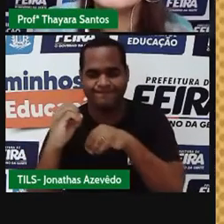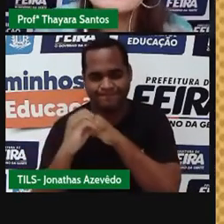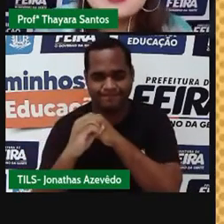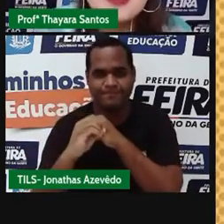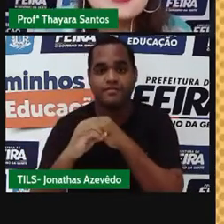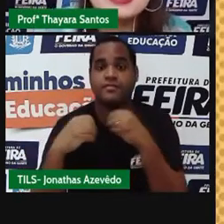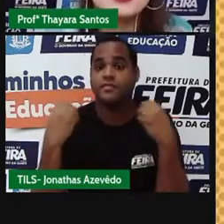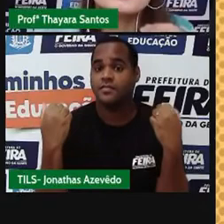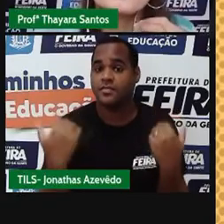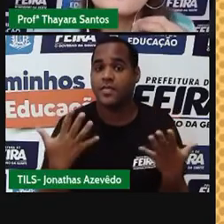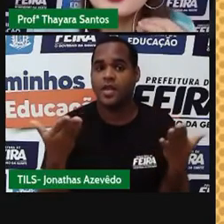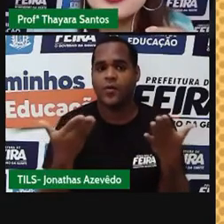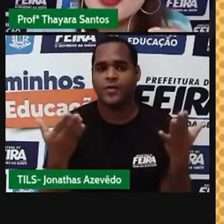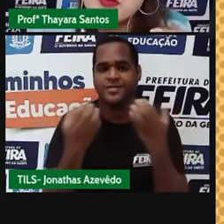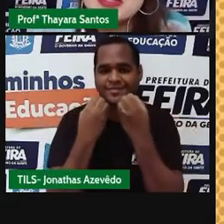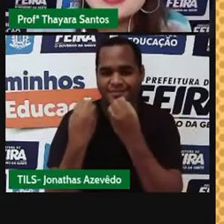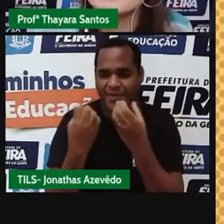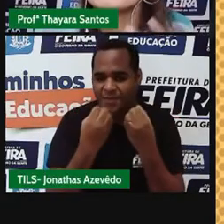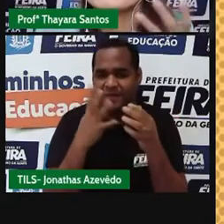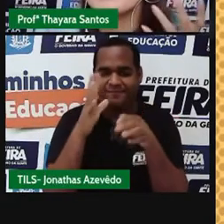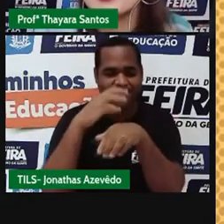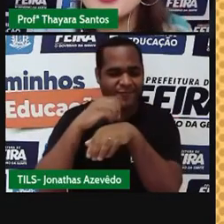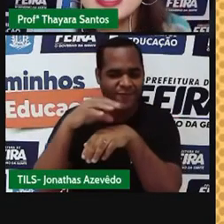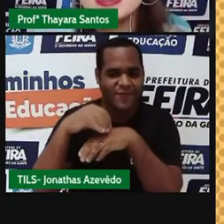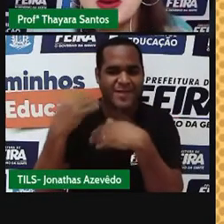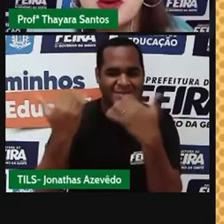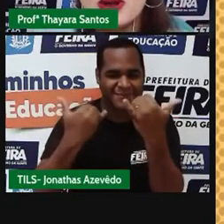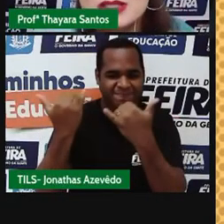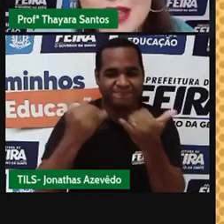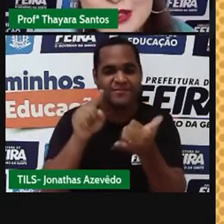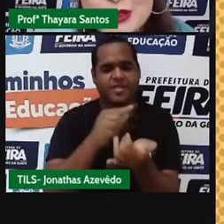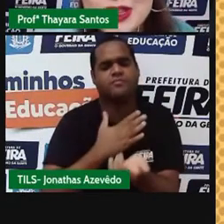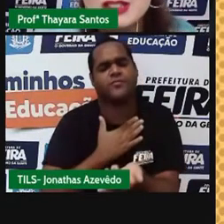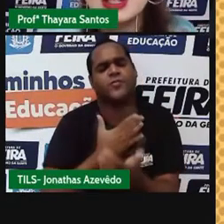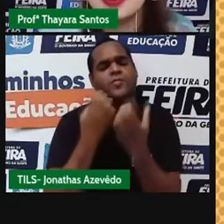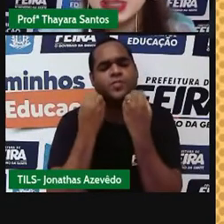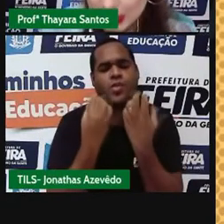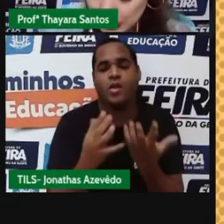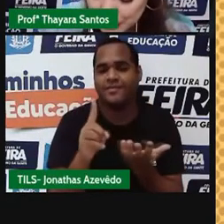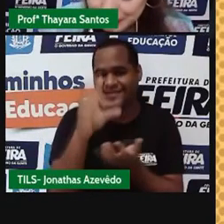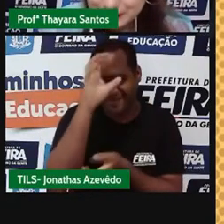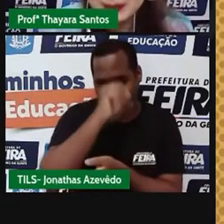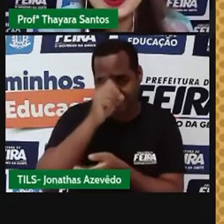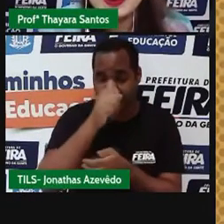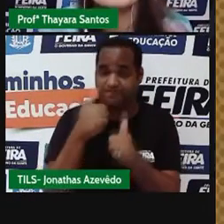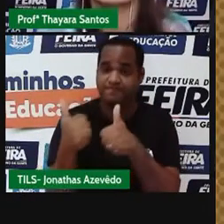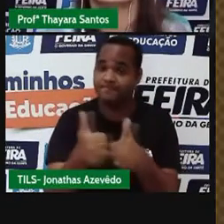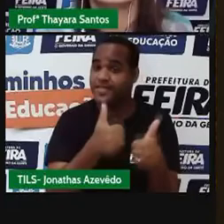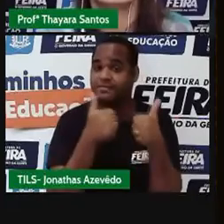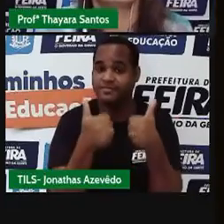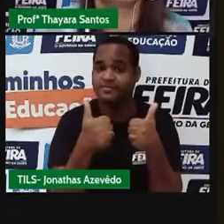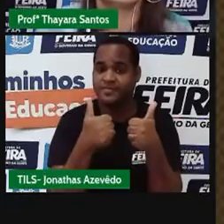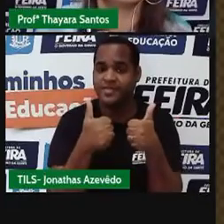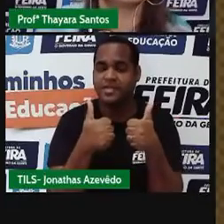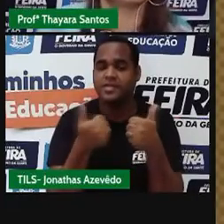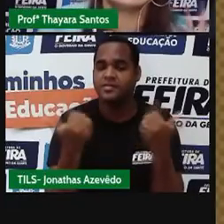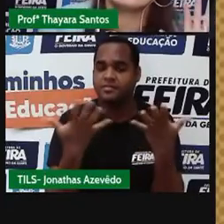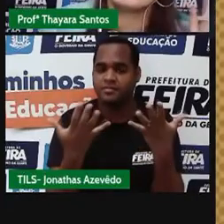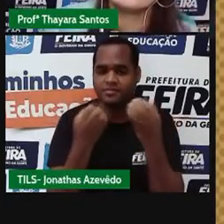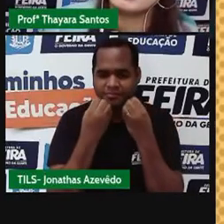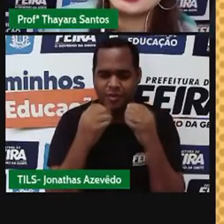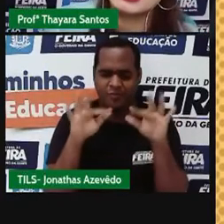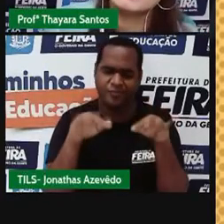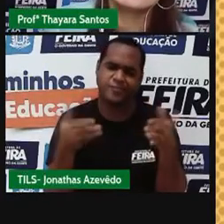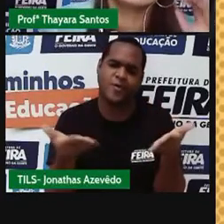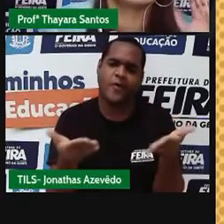E aí, pessoal, eu sei que hoje foi muita informação, mas eu espero que vocês tenham gostado do que a gente aprendeu. Por hoje, a gente vai